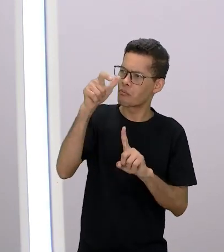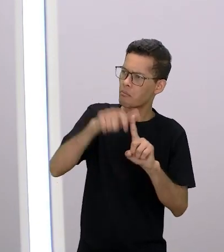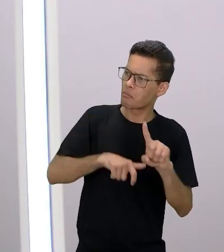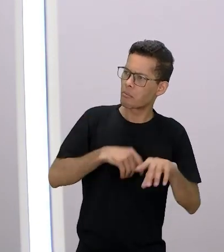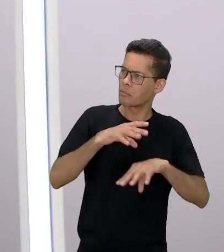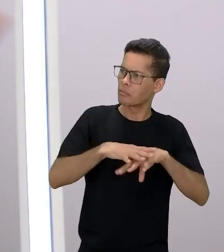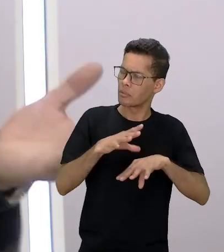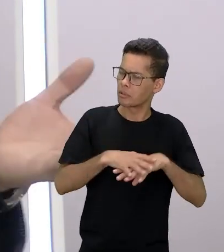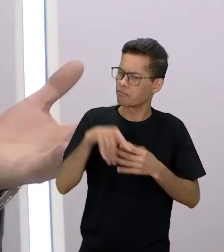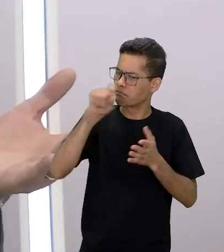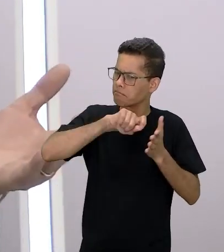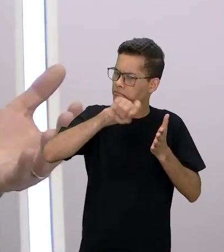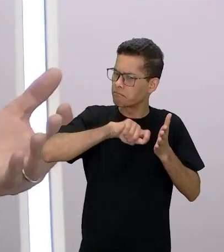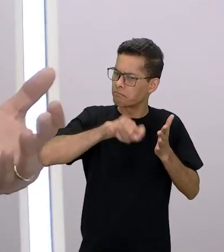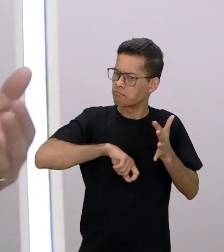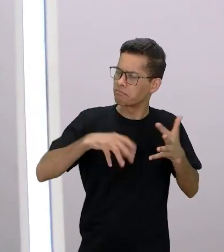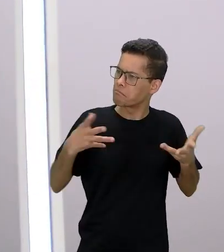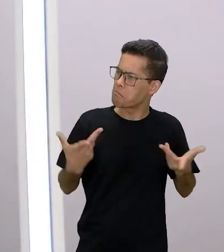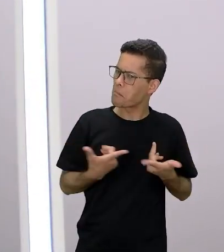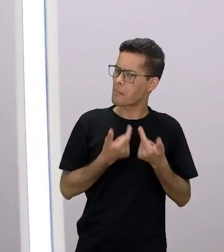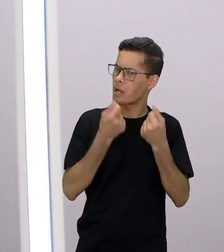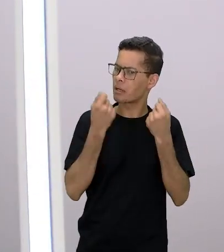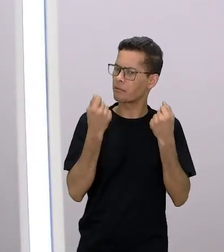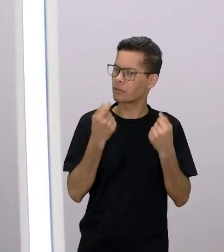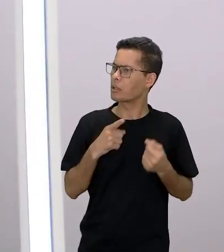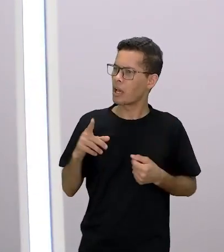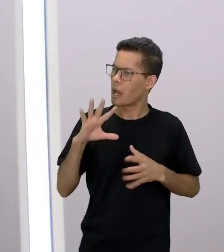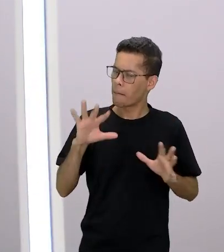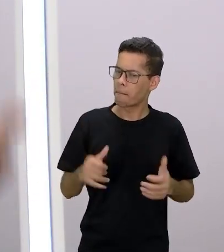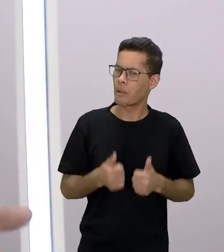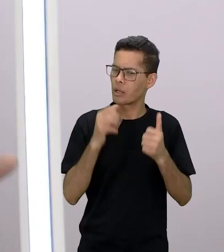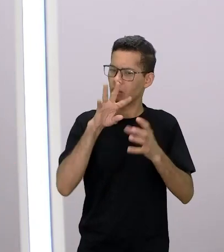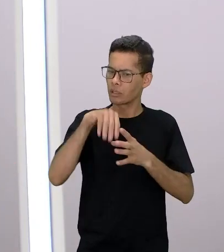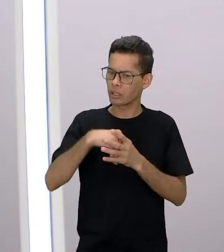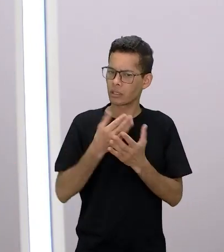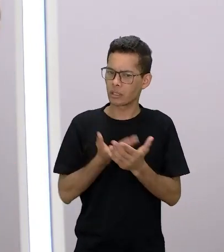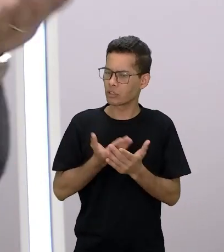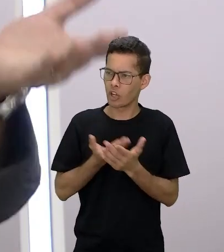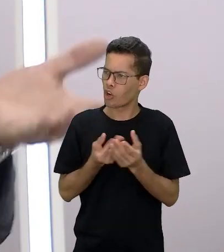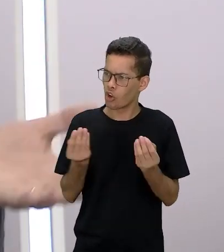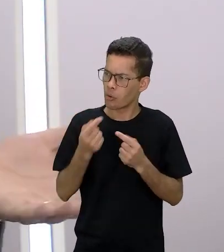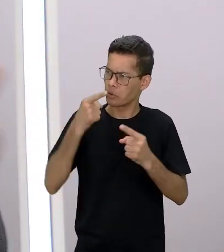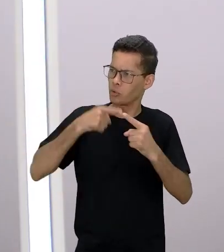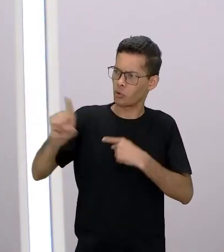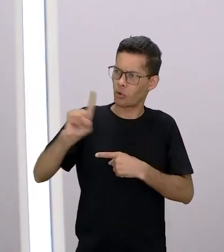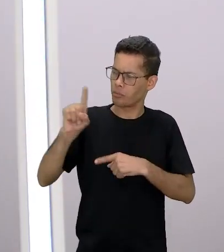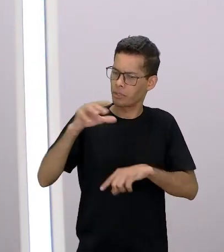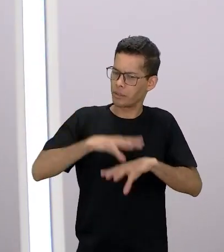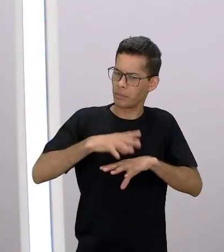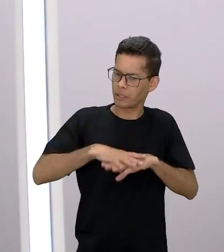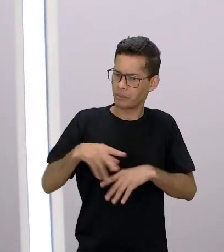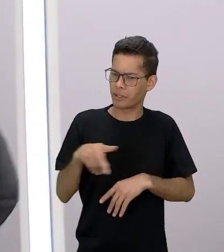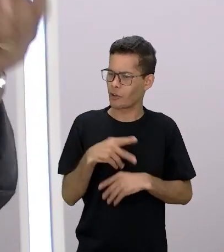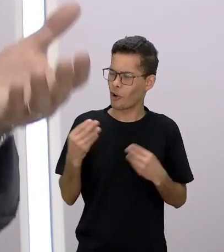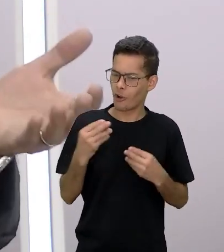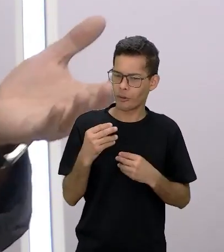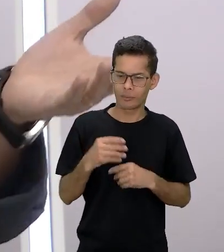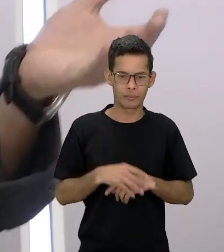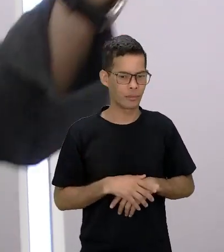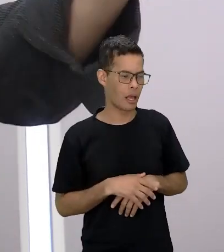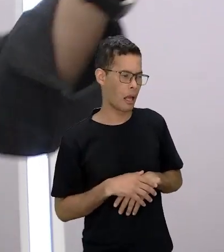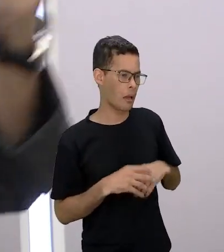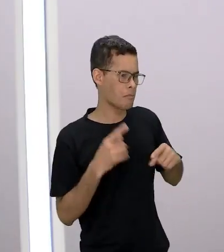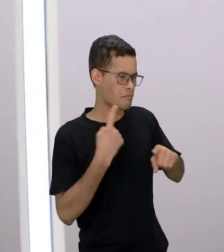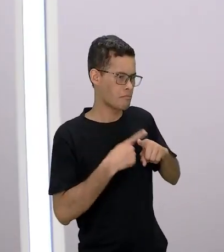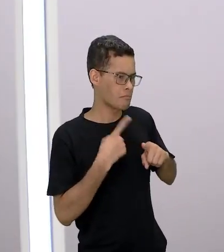faz trabalho brilhante na escola ela é uma das melhores professoras da escola como que ela não pode ser professora de matemática então ela mostrou na